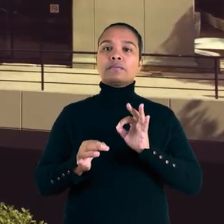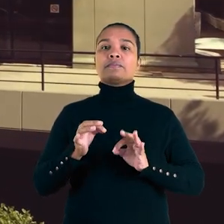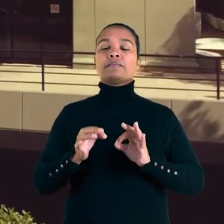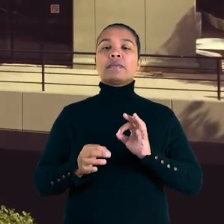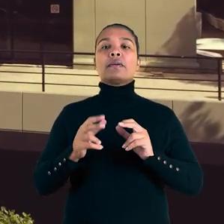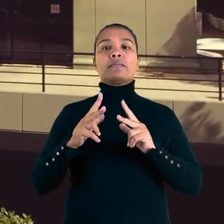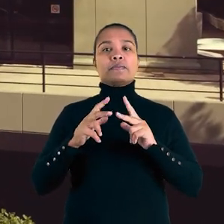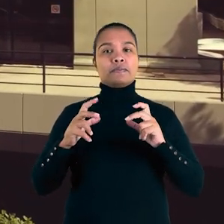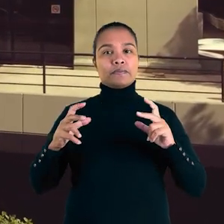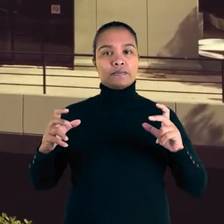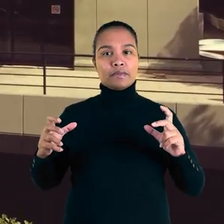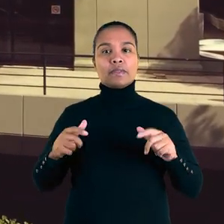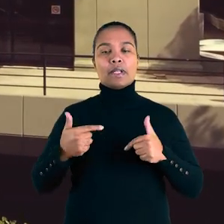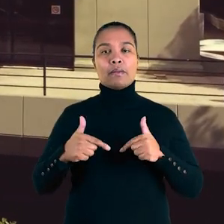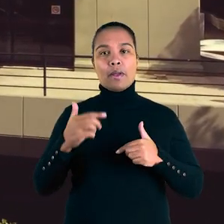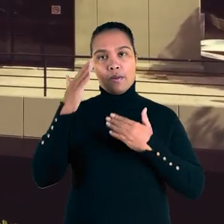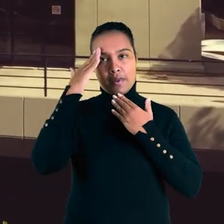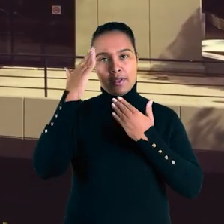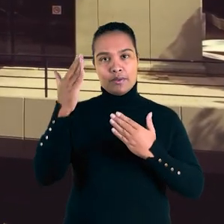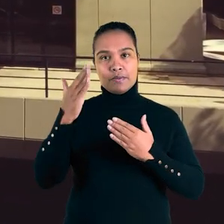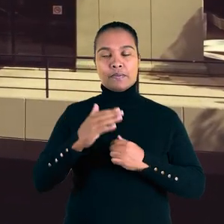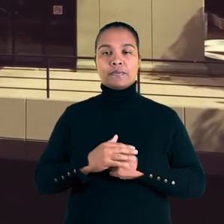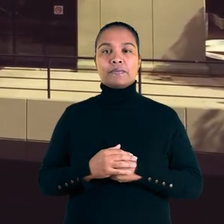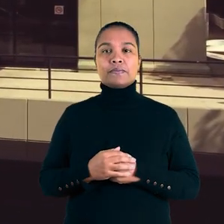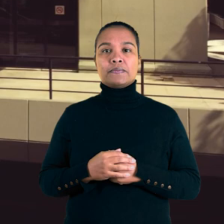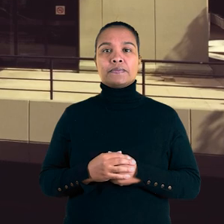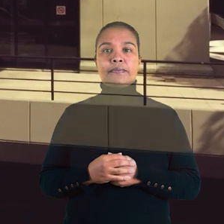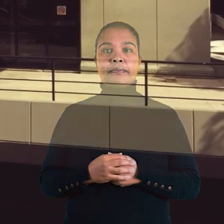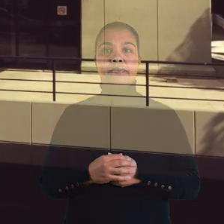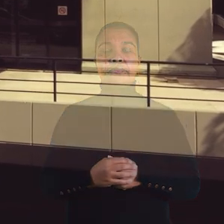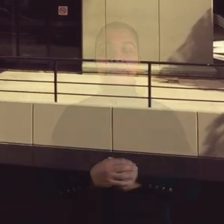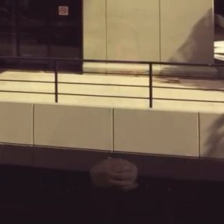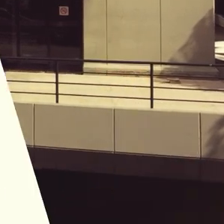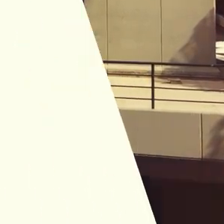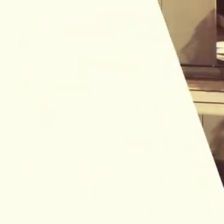do Tribunal Regional do Trabalho de Santa Catarina. Muito obrigada.